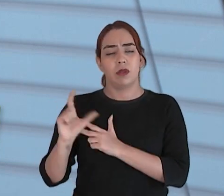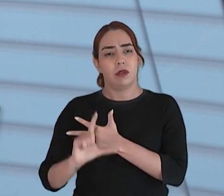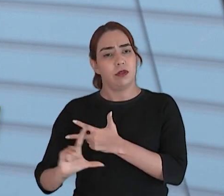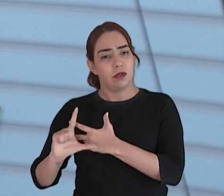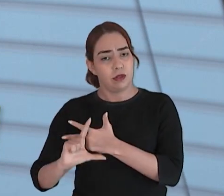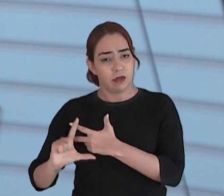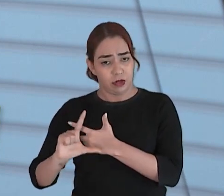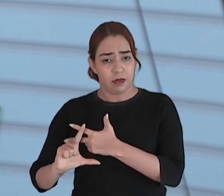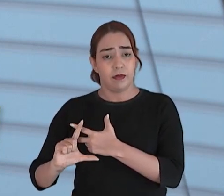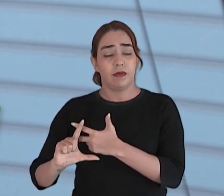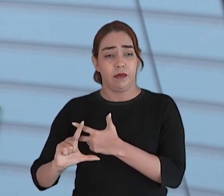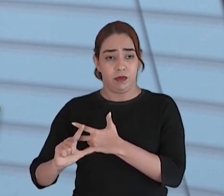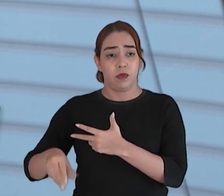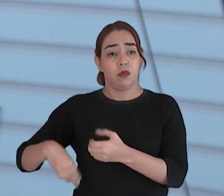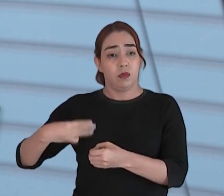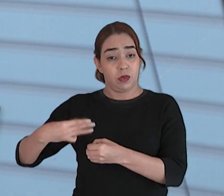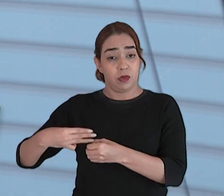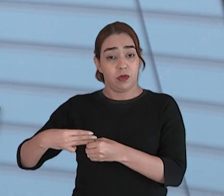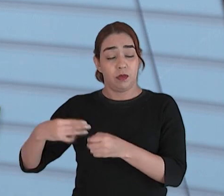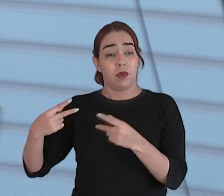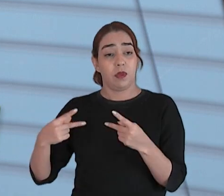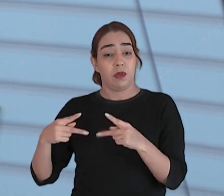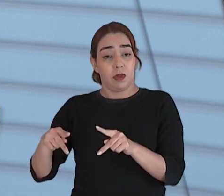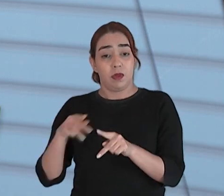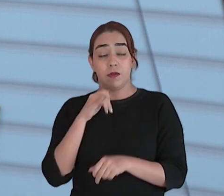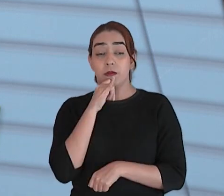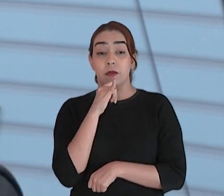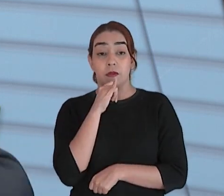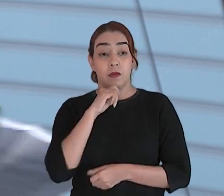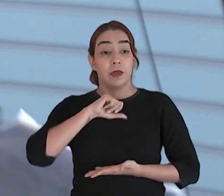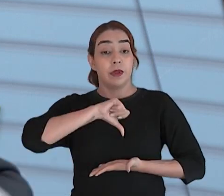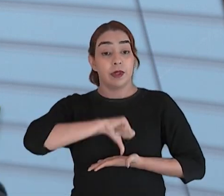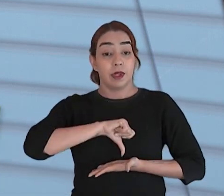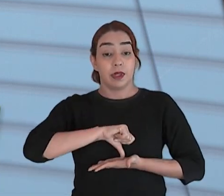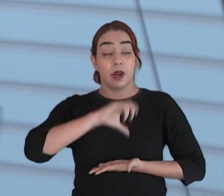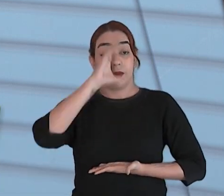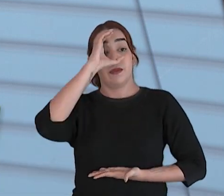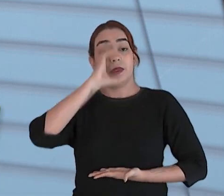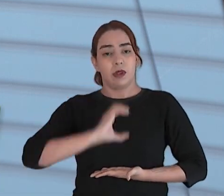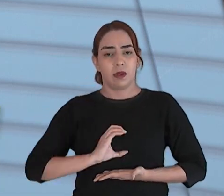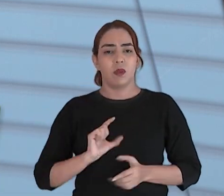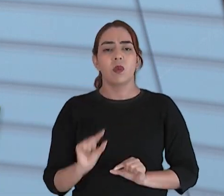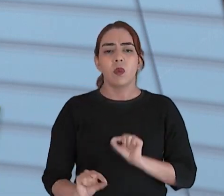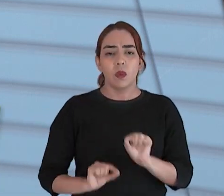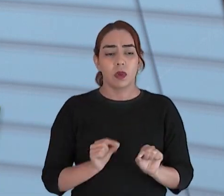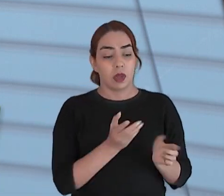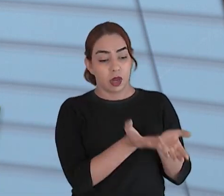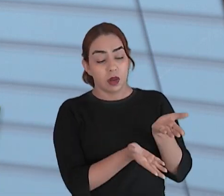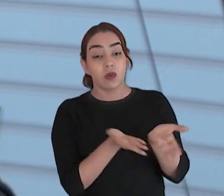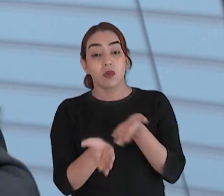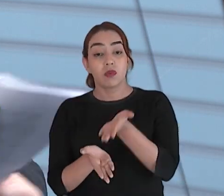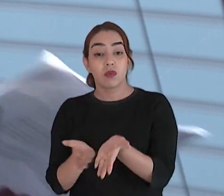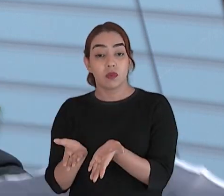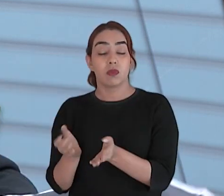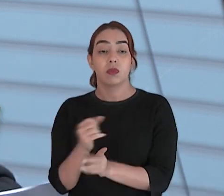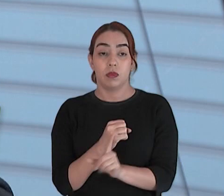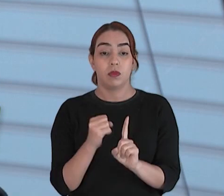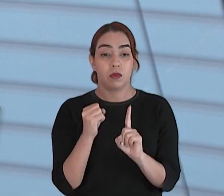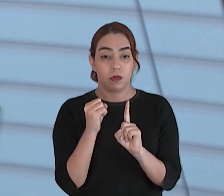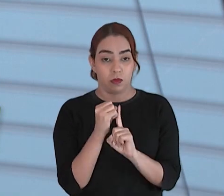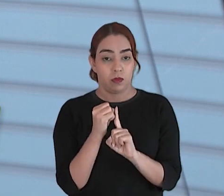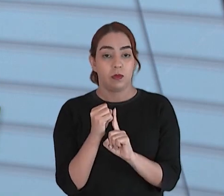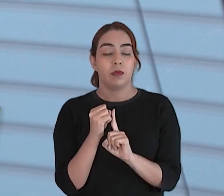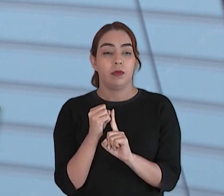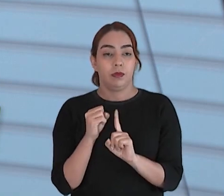do município da cidade, como, por exemplo, a Central da Cidadania, que presta um trabalho muito interessante, a comunidade do entorno ali da